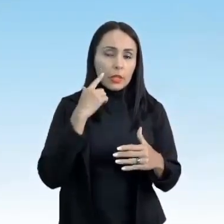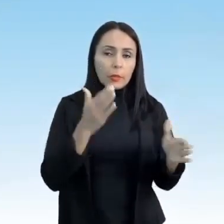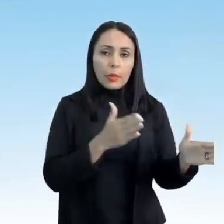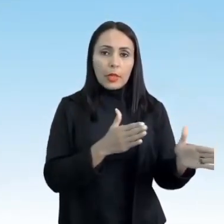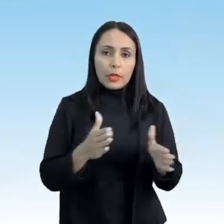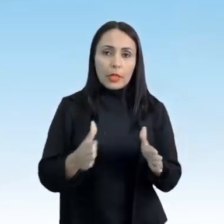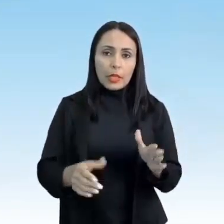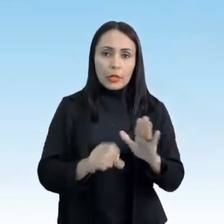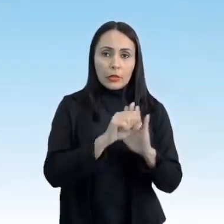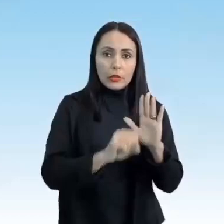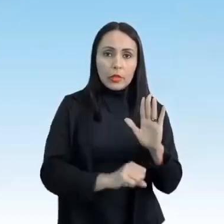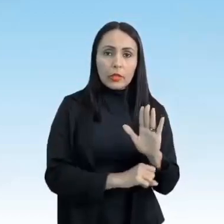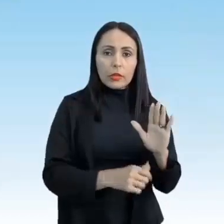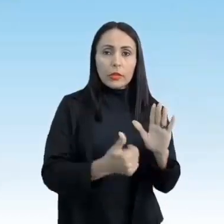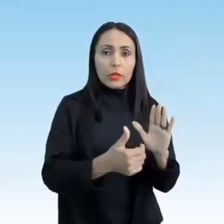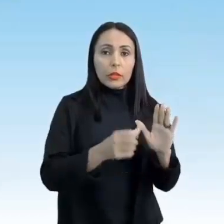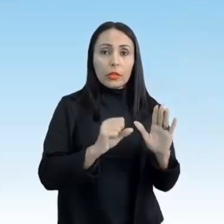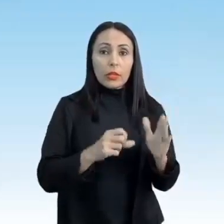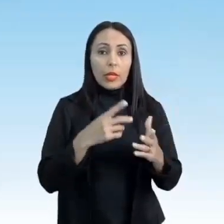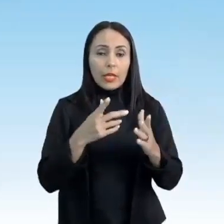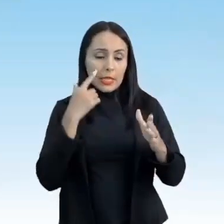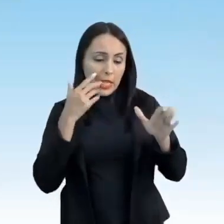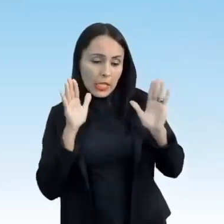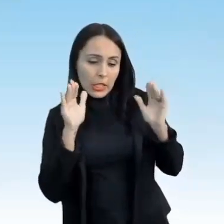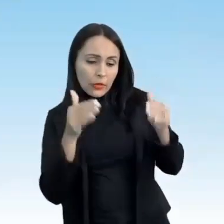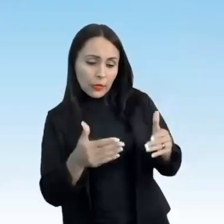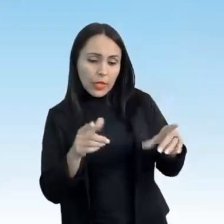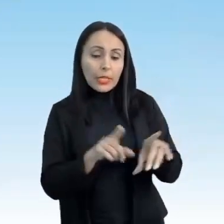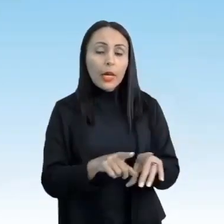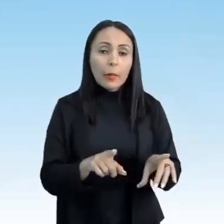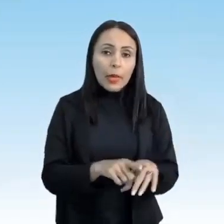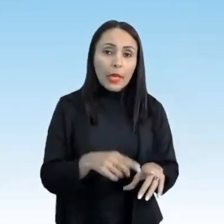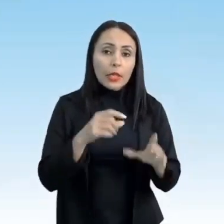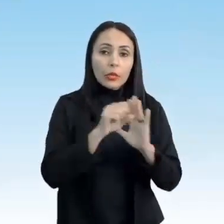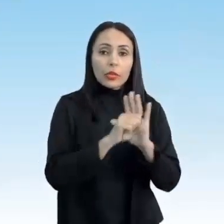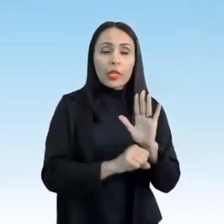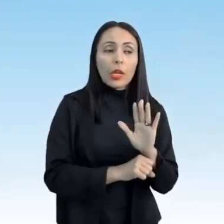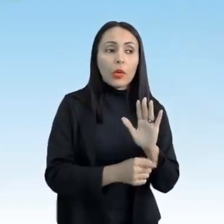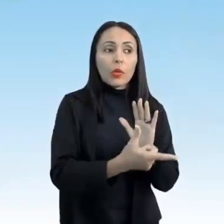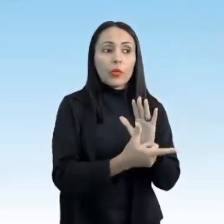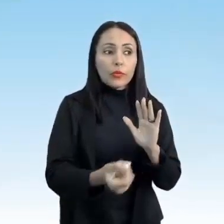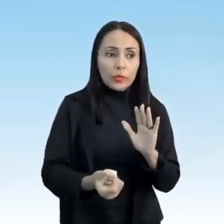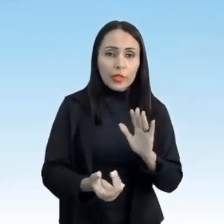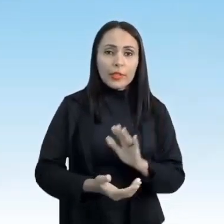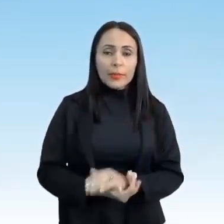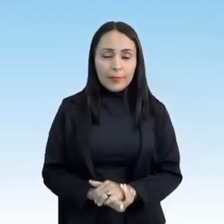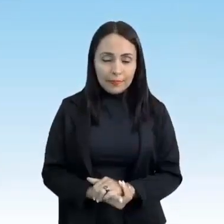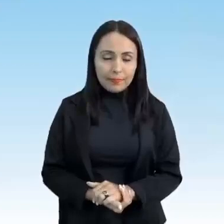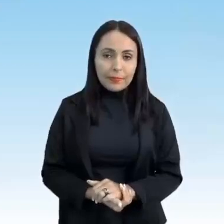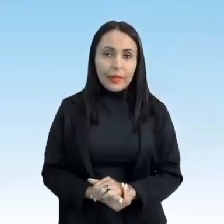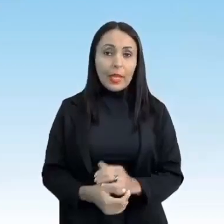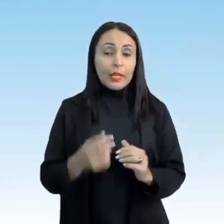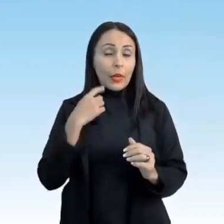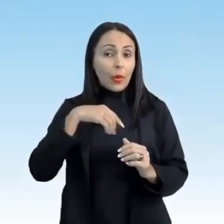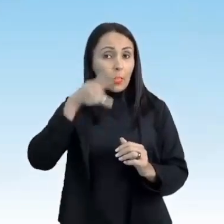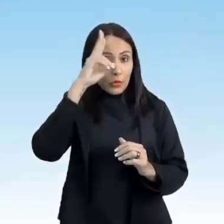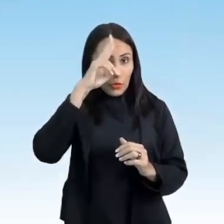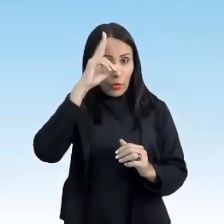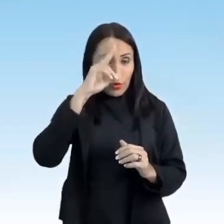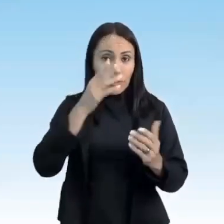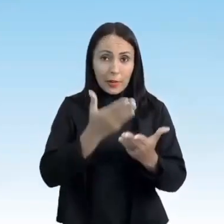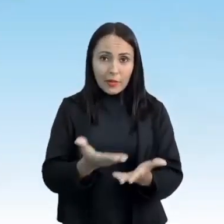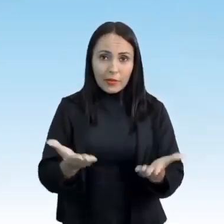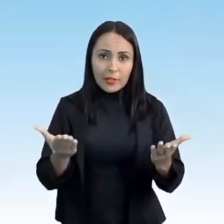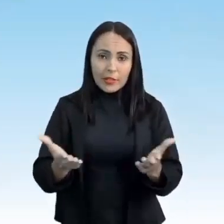XVIII e se intensifica, perdão, no século XX. Então uma breve história dos esportes pra